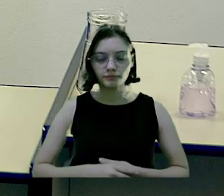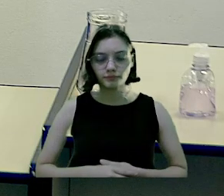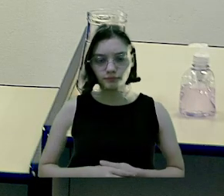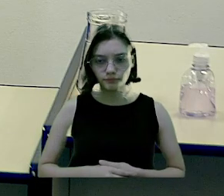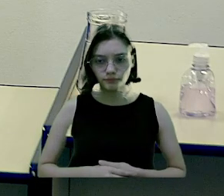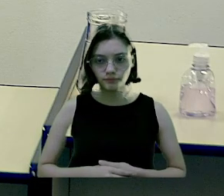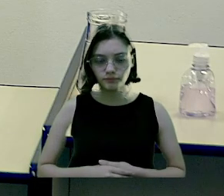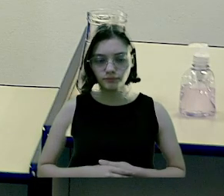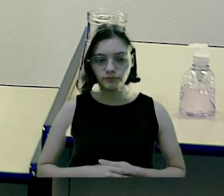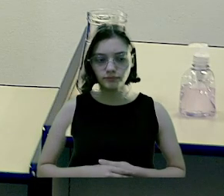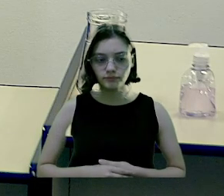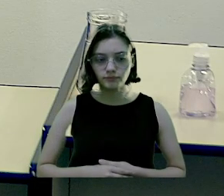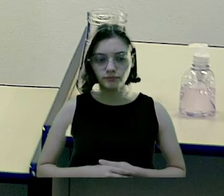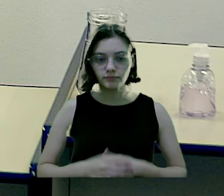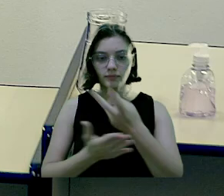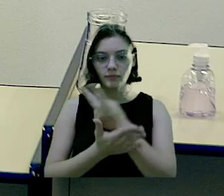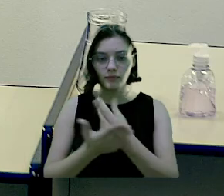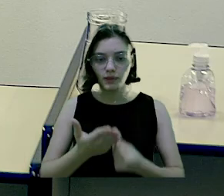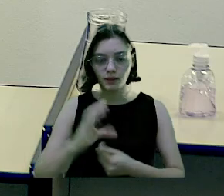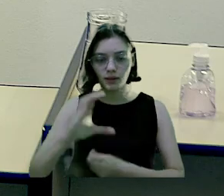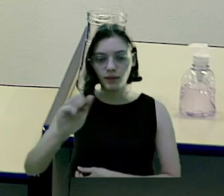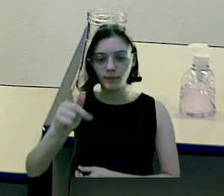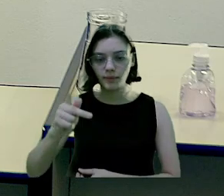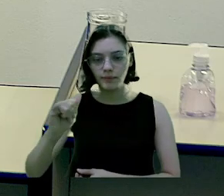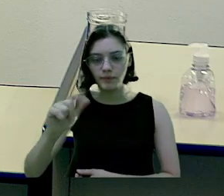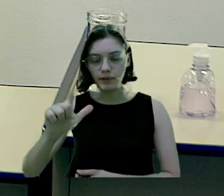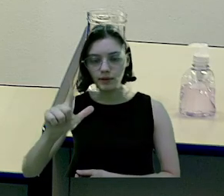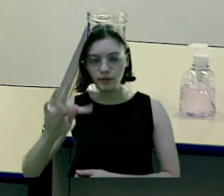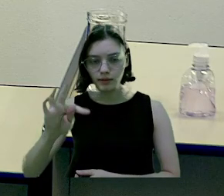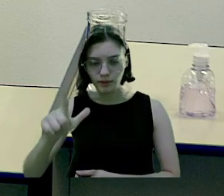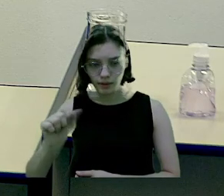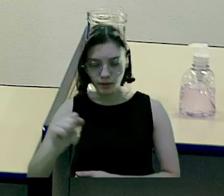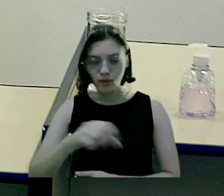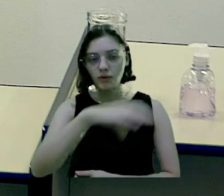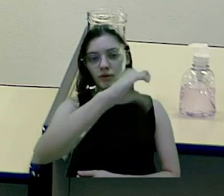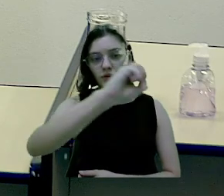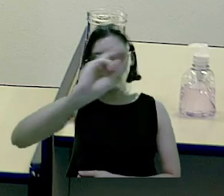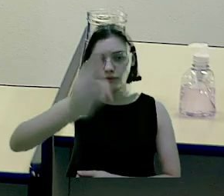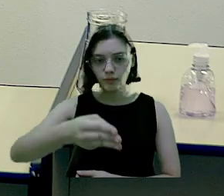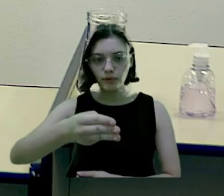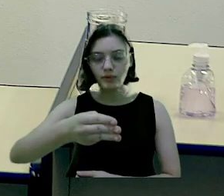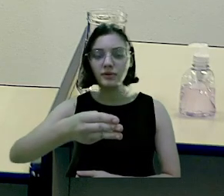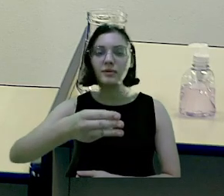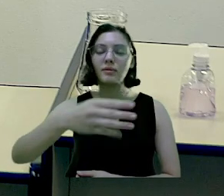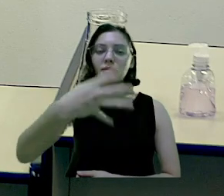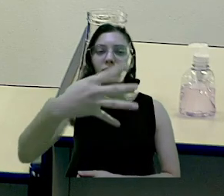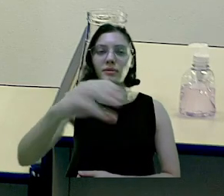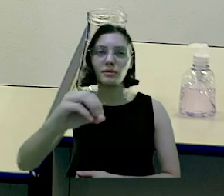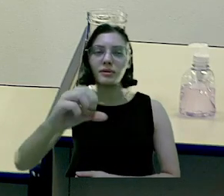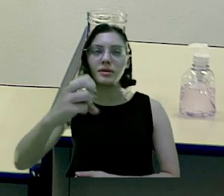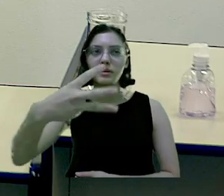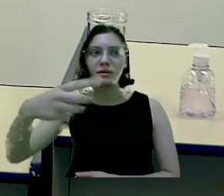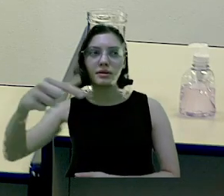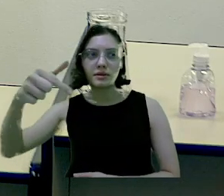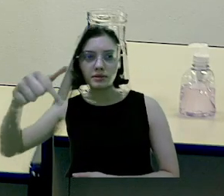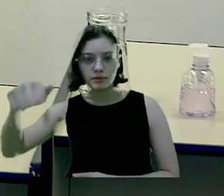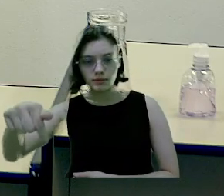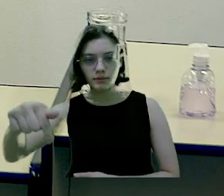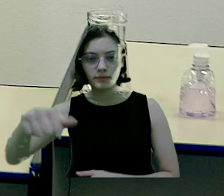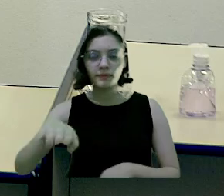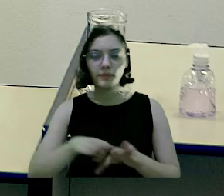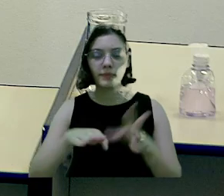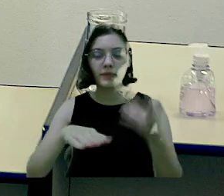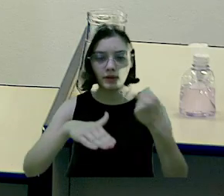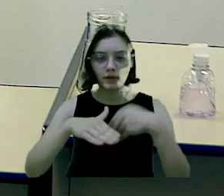,96, despesas de capital, R 9.048.037,04,00,